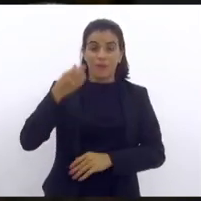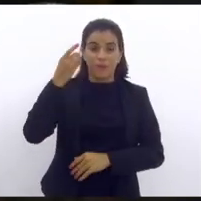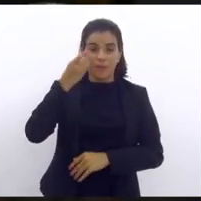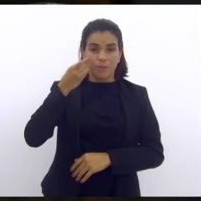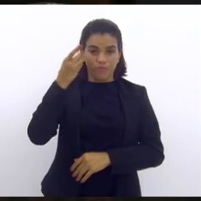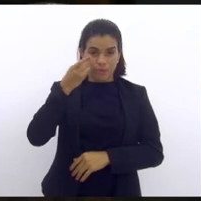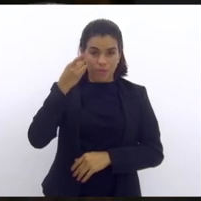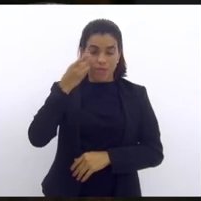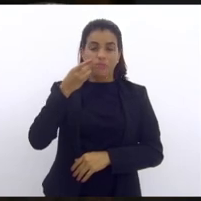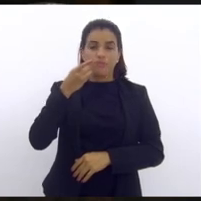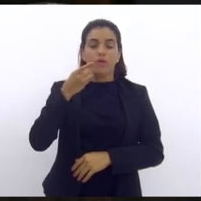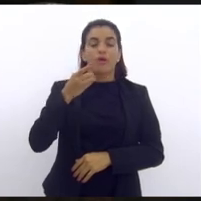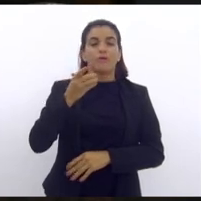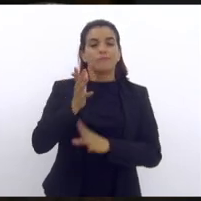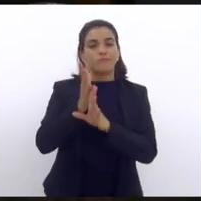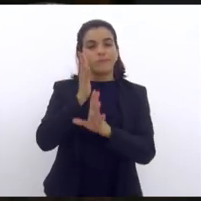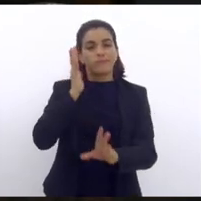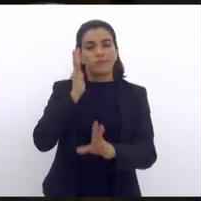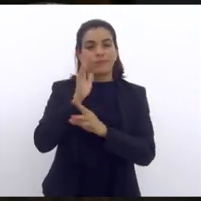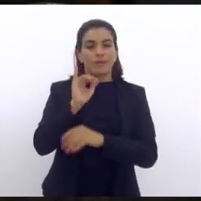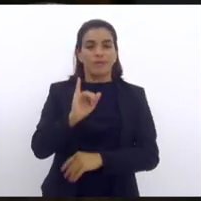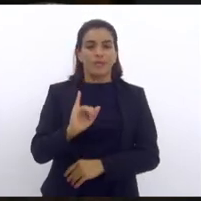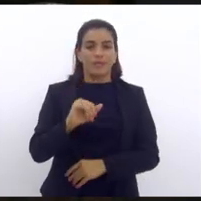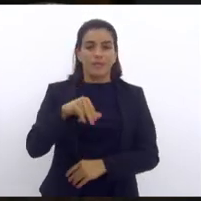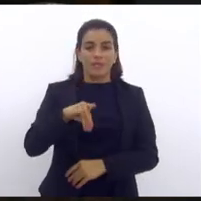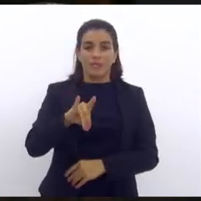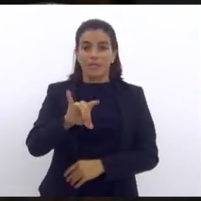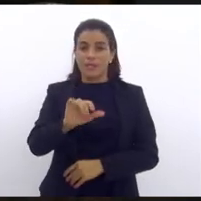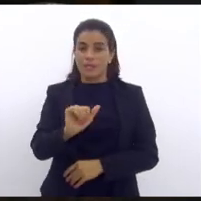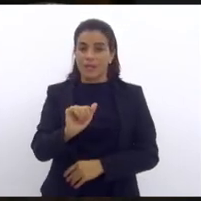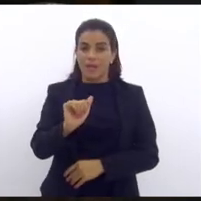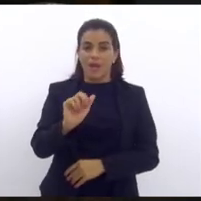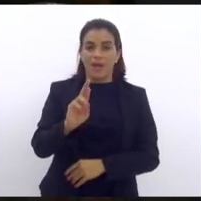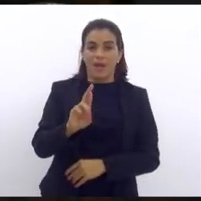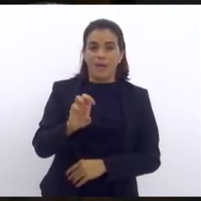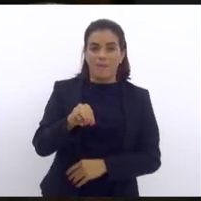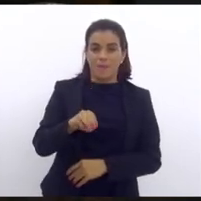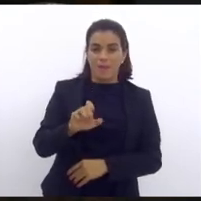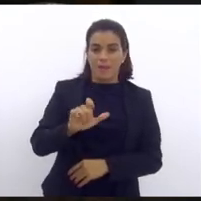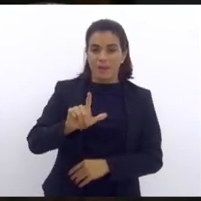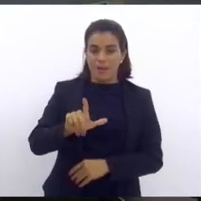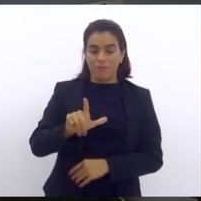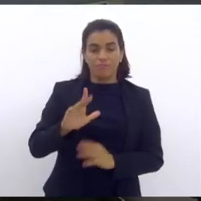orador inscrito é a nobre deputada Índia Armelal que dispõe de 10 minutos.